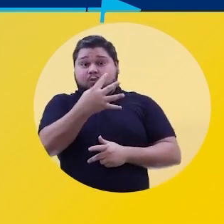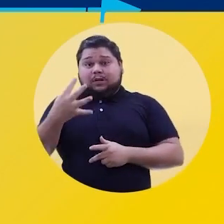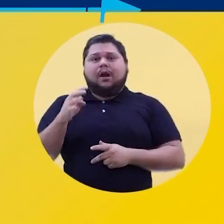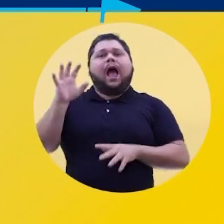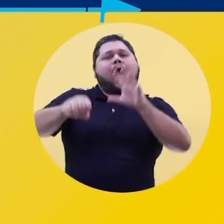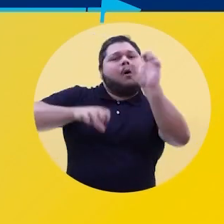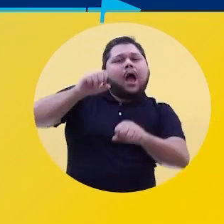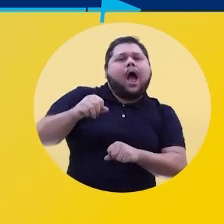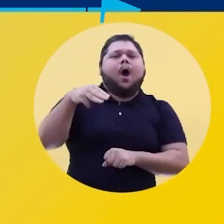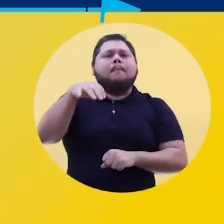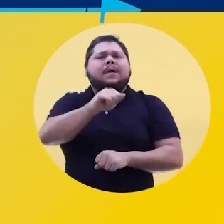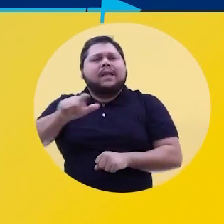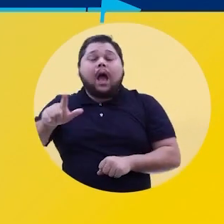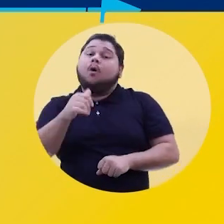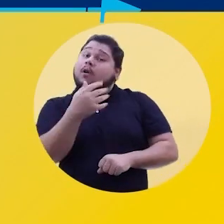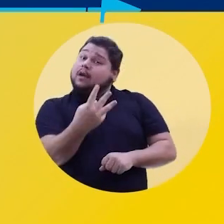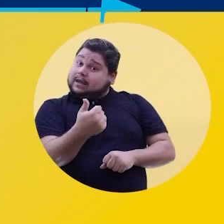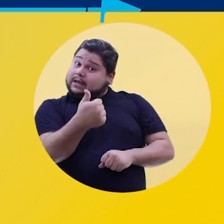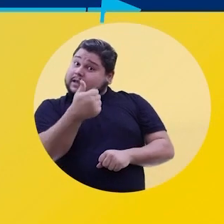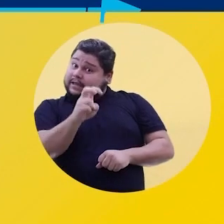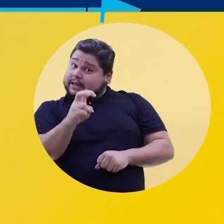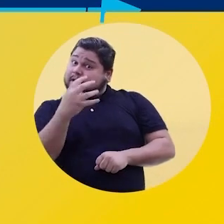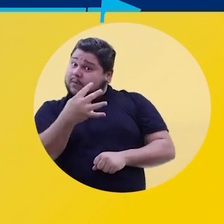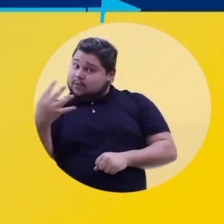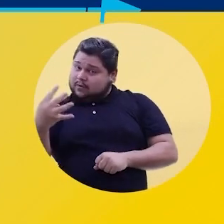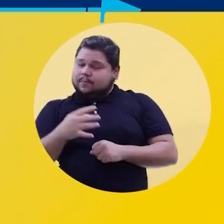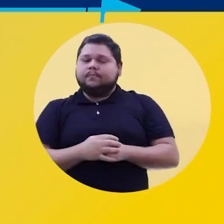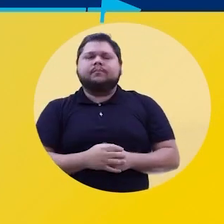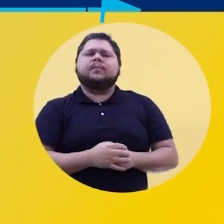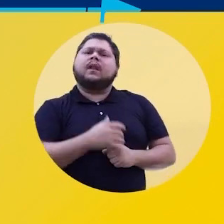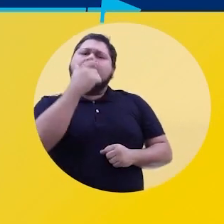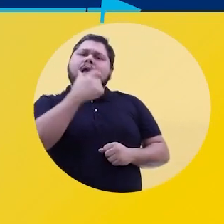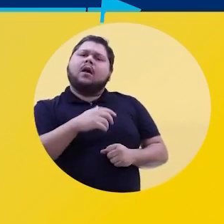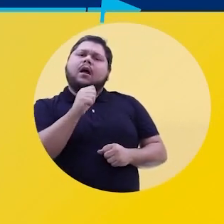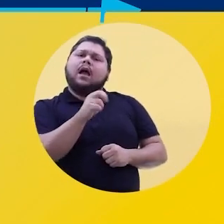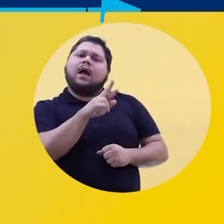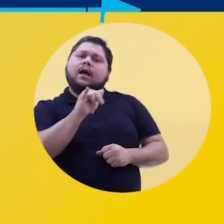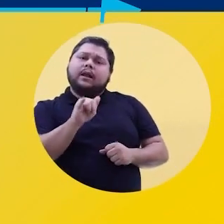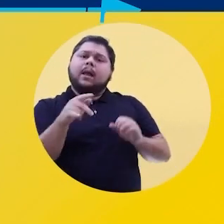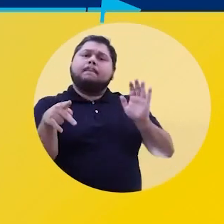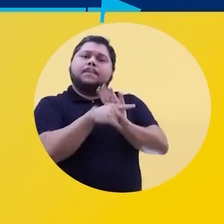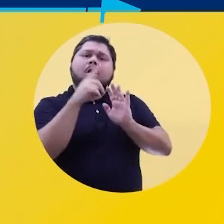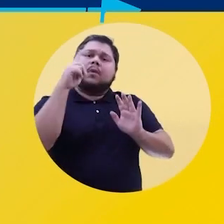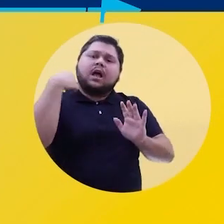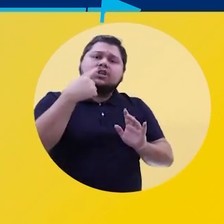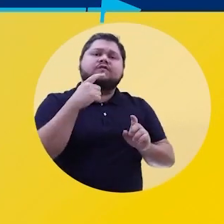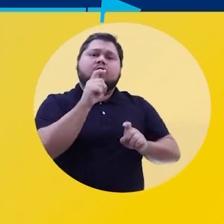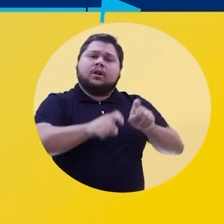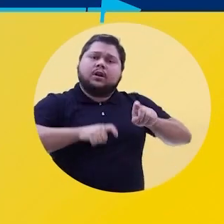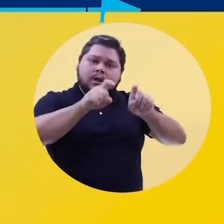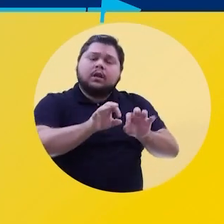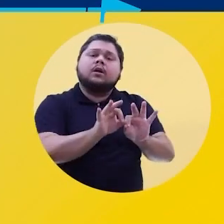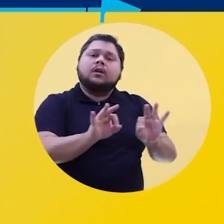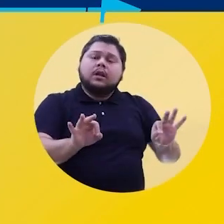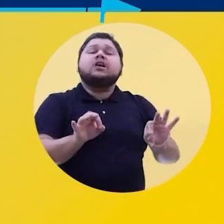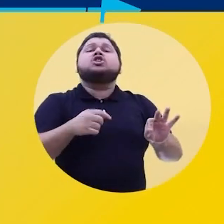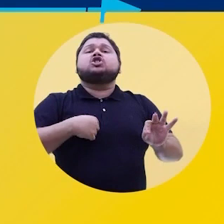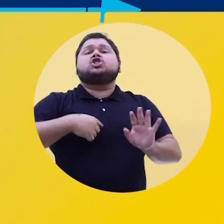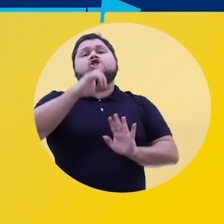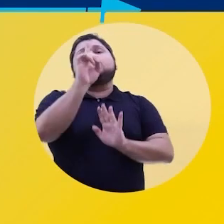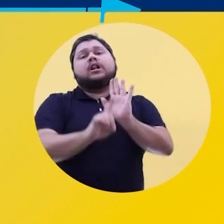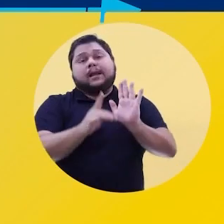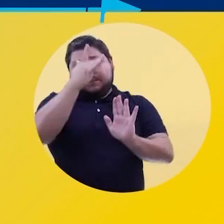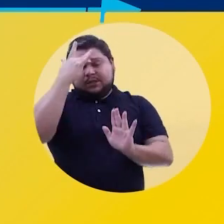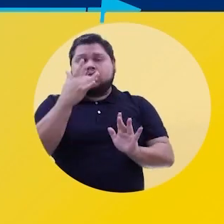animal. 1544. Au, au, miau, miau. 1544. Sou o doutor Ari Campos, técnico agrícola e advogado, sempre